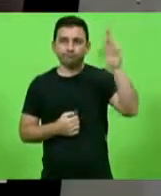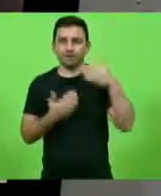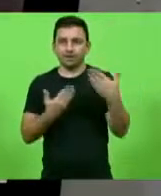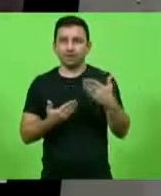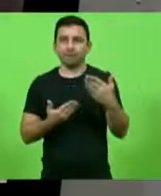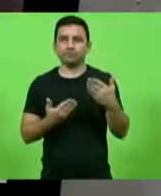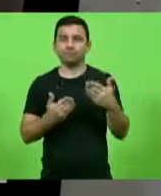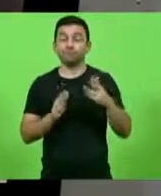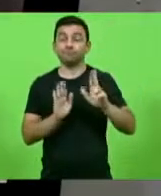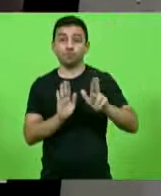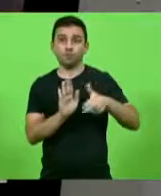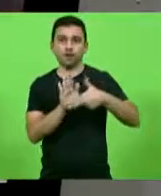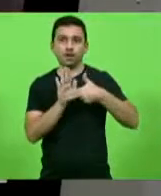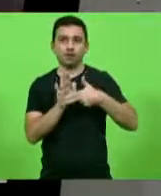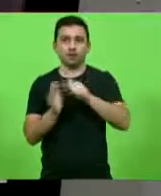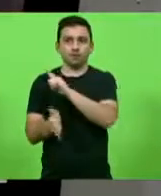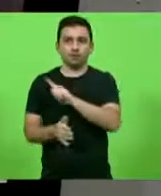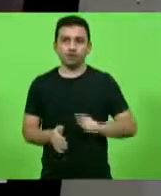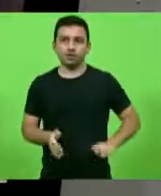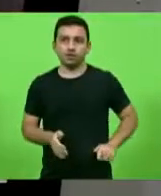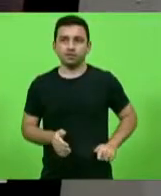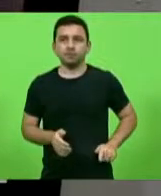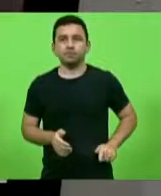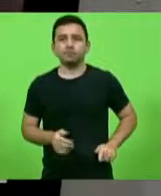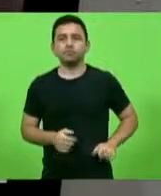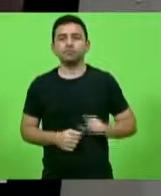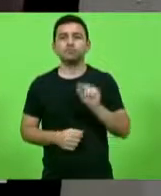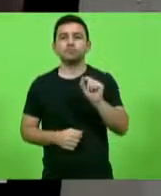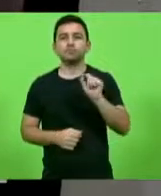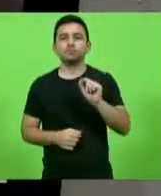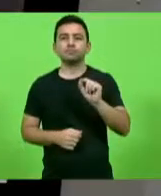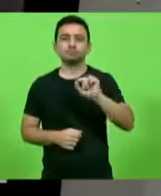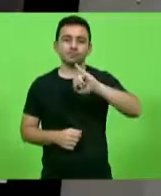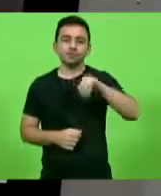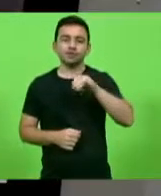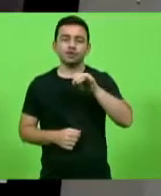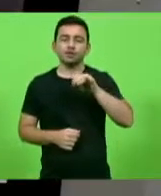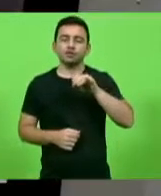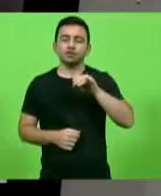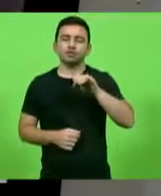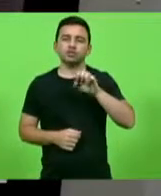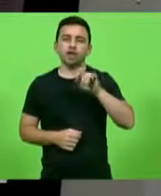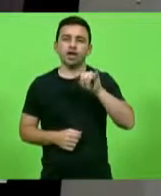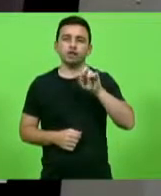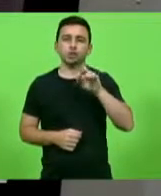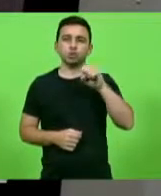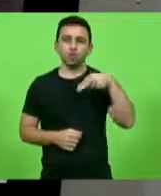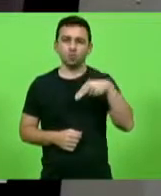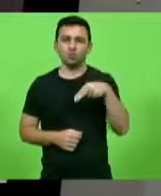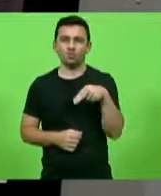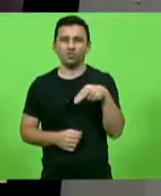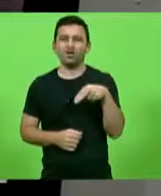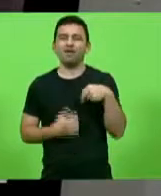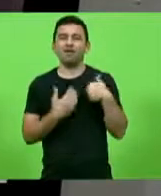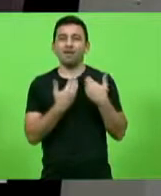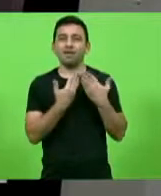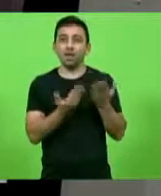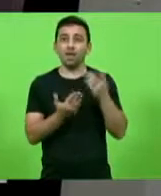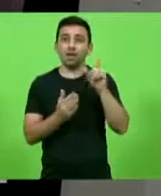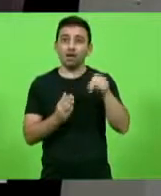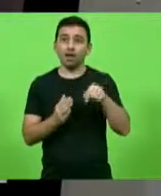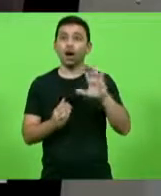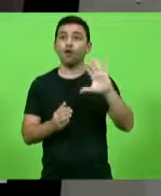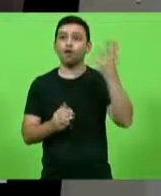governadora Daniela, governadora interina, o senhor Gerson Schertz, foi um dos alvos da